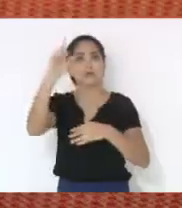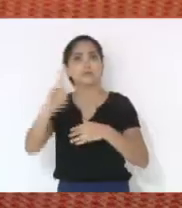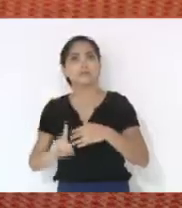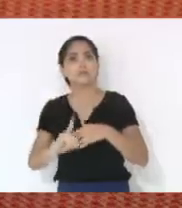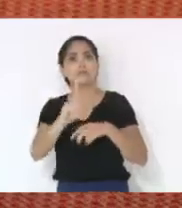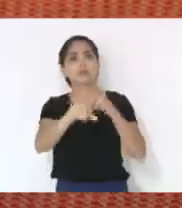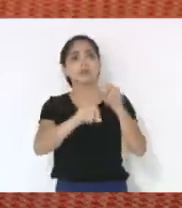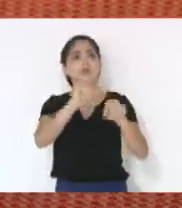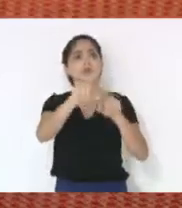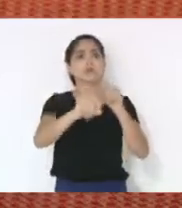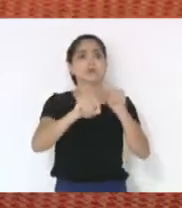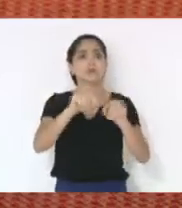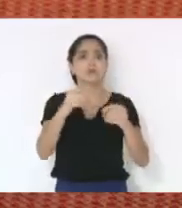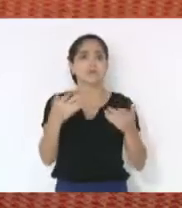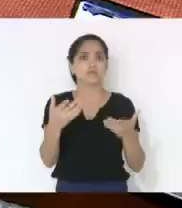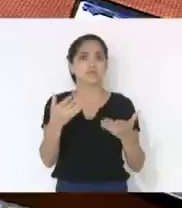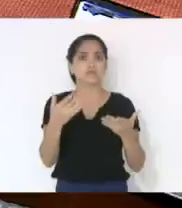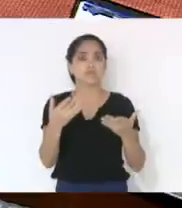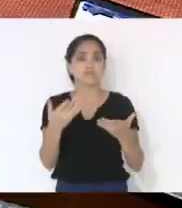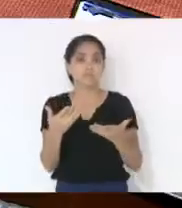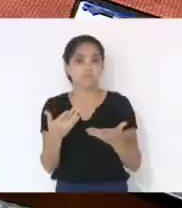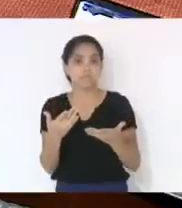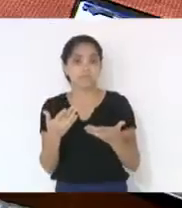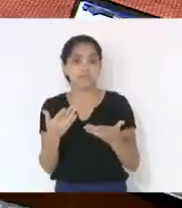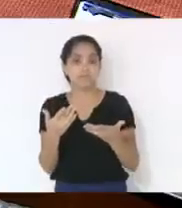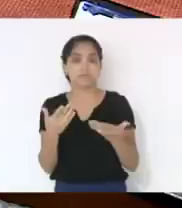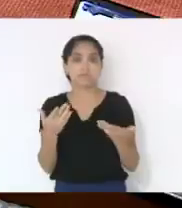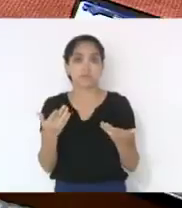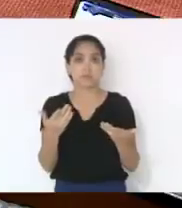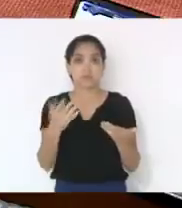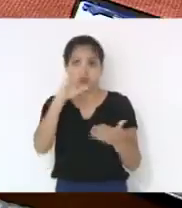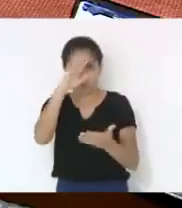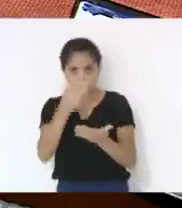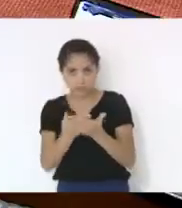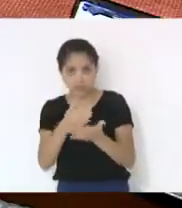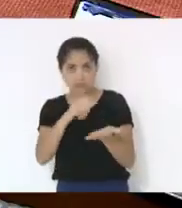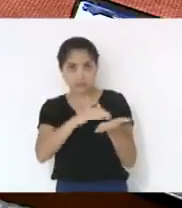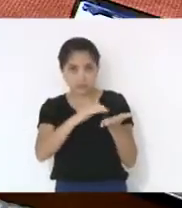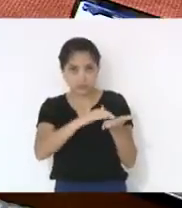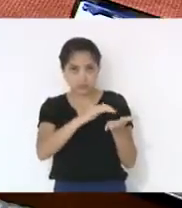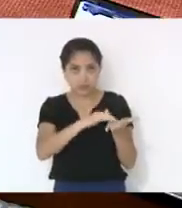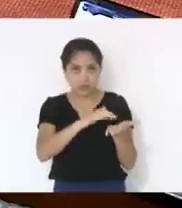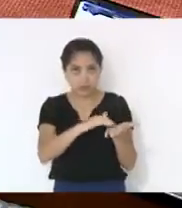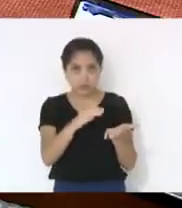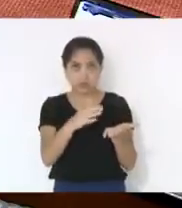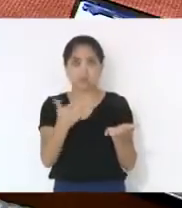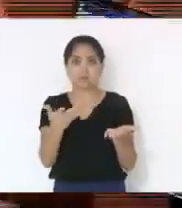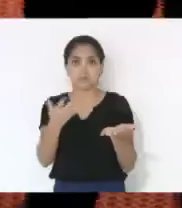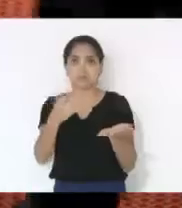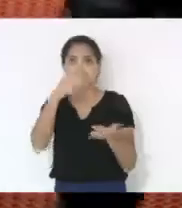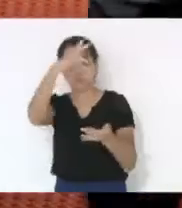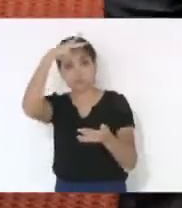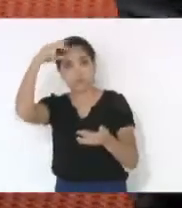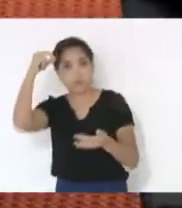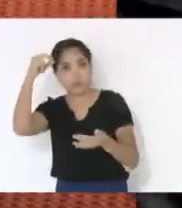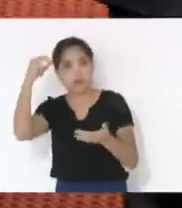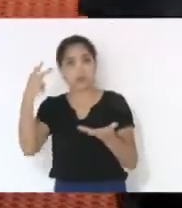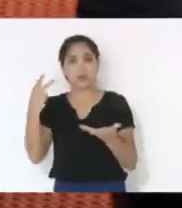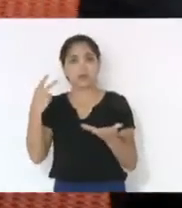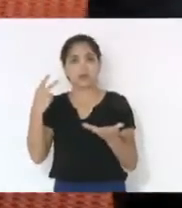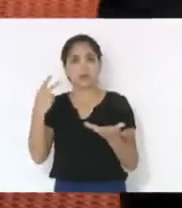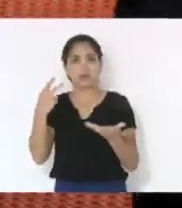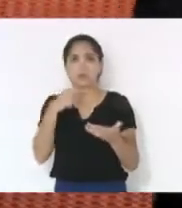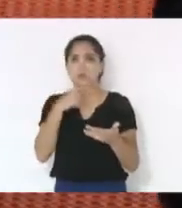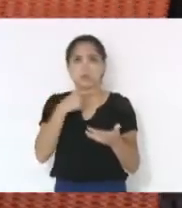escolas que elegeram diretoras? Não é da confiança da secretária? Não é da confiança do prefeito? São incapazes?